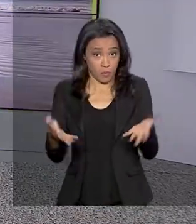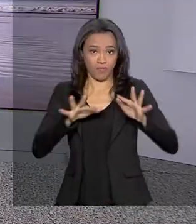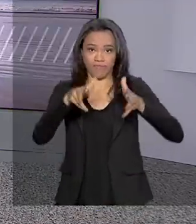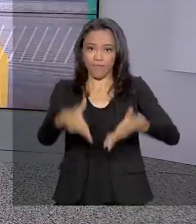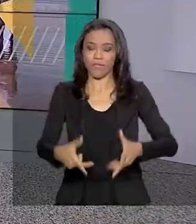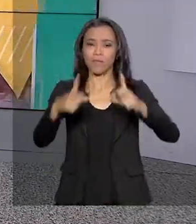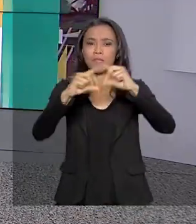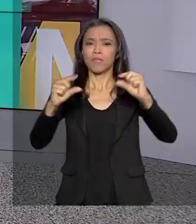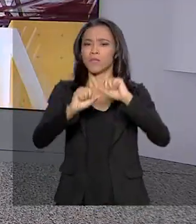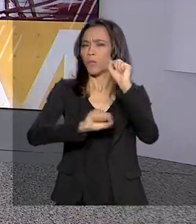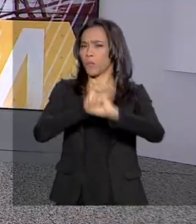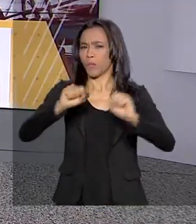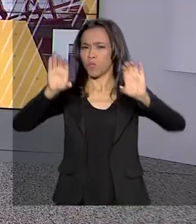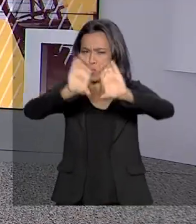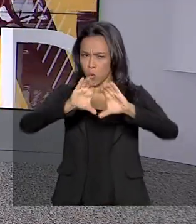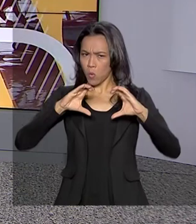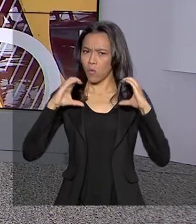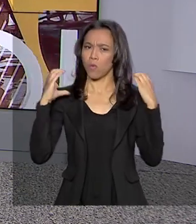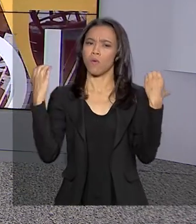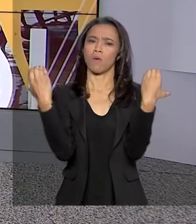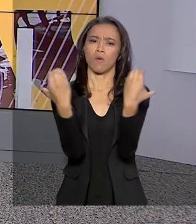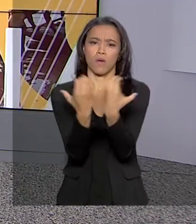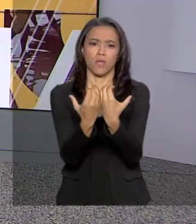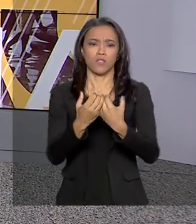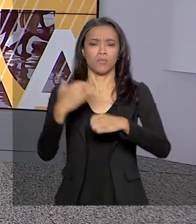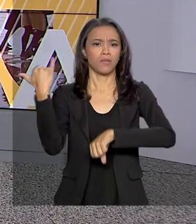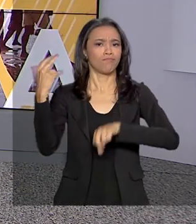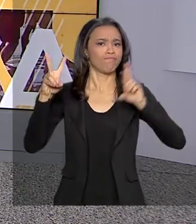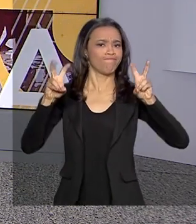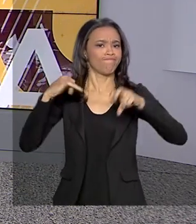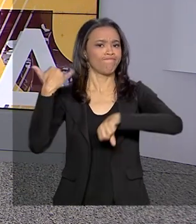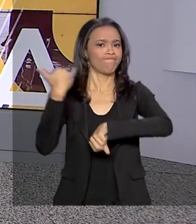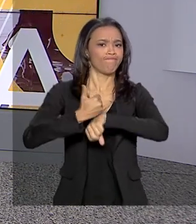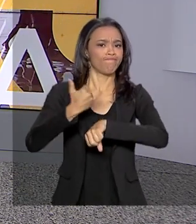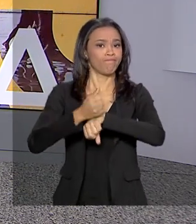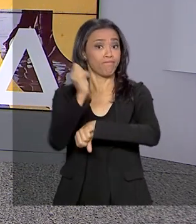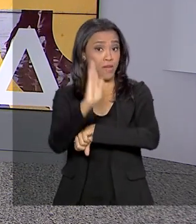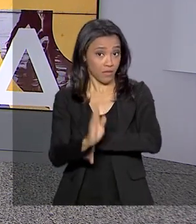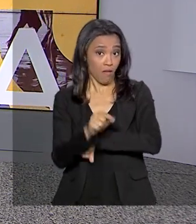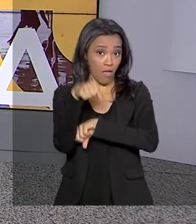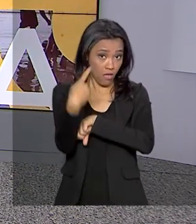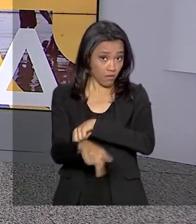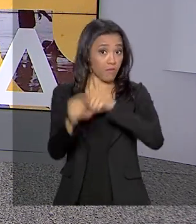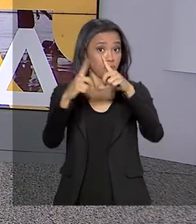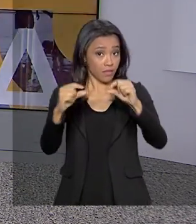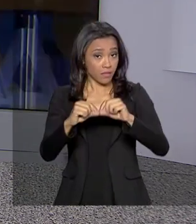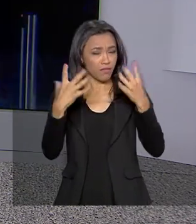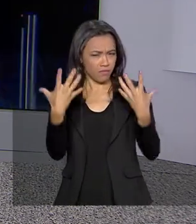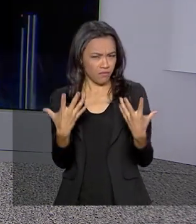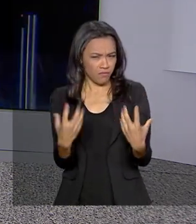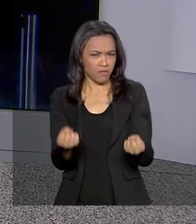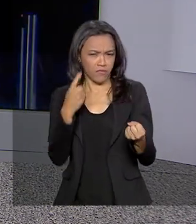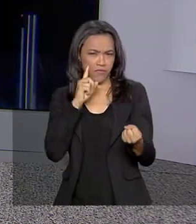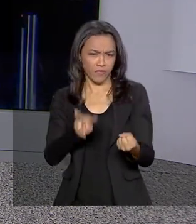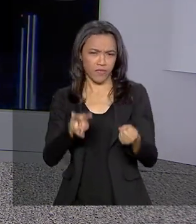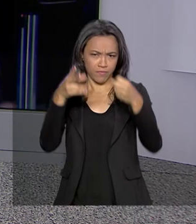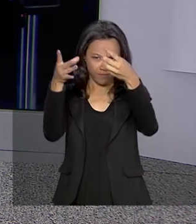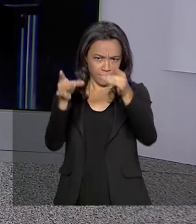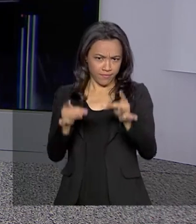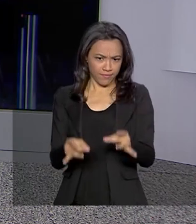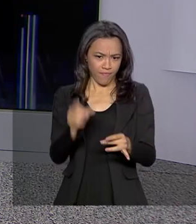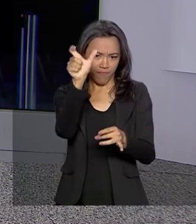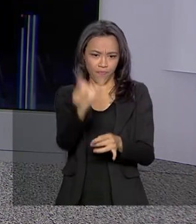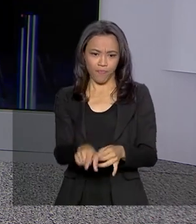Brasília do Congresso Aço Brasil. Será no Centro Internacional de Convenções do Brasil. Vamos até lá saber os detalhes ao vivo com a